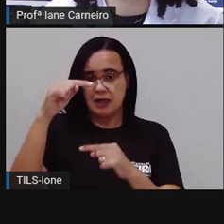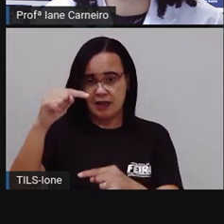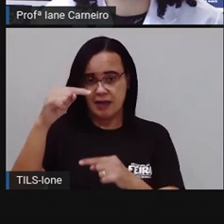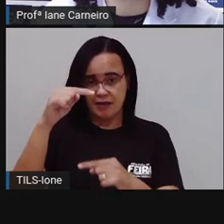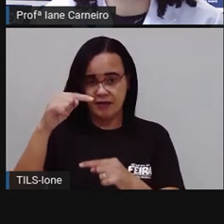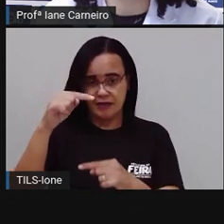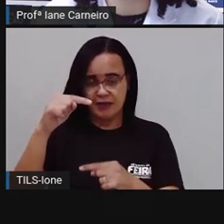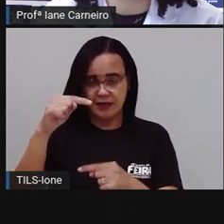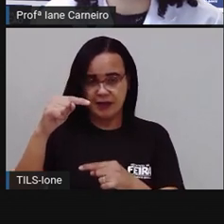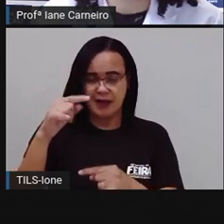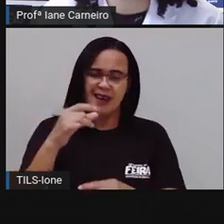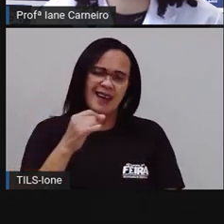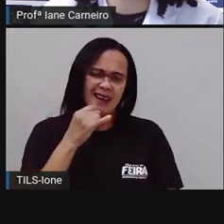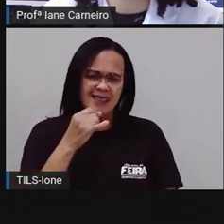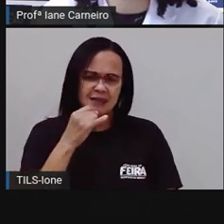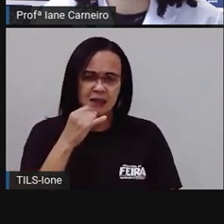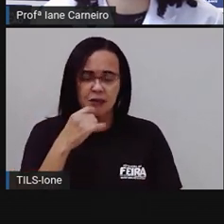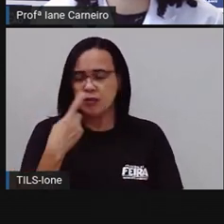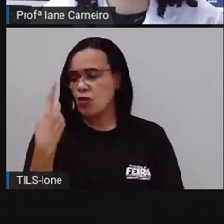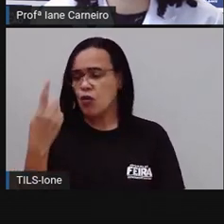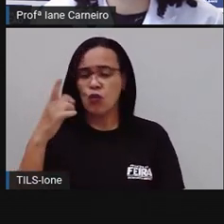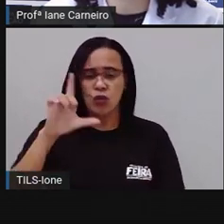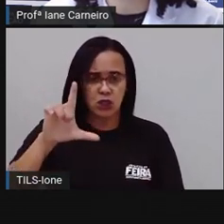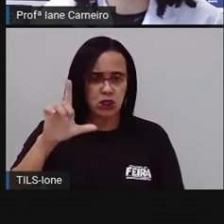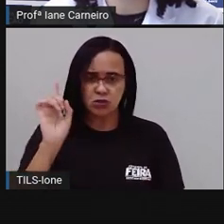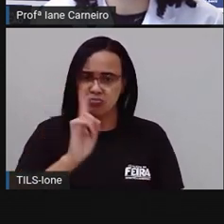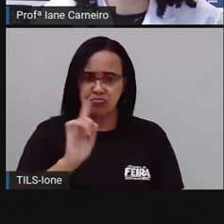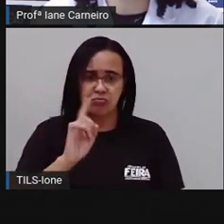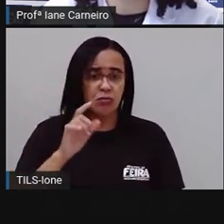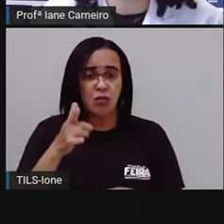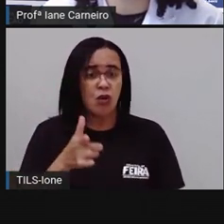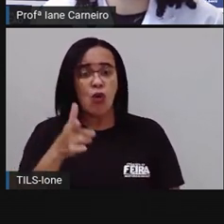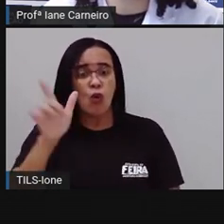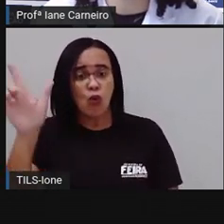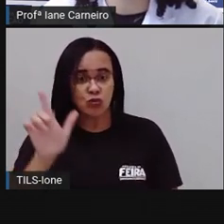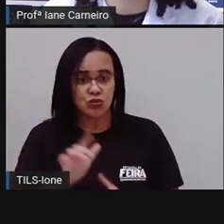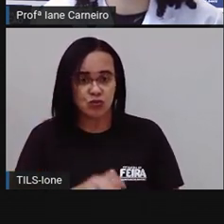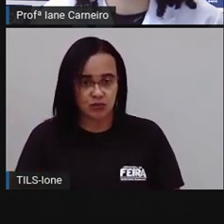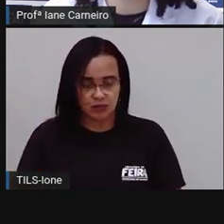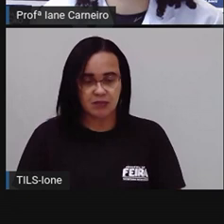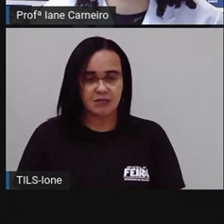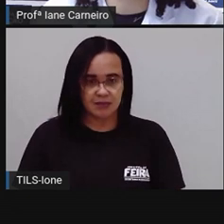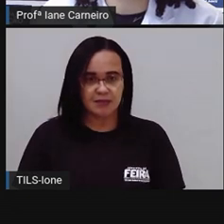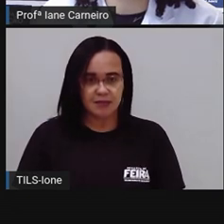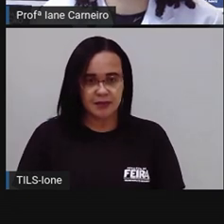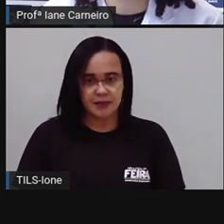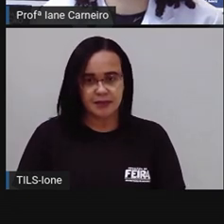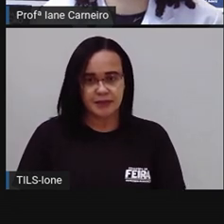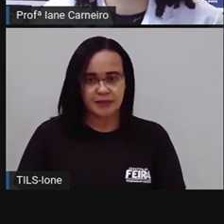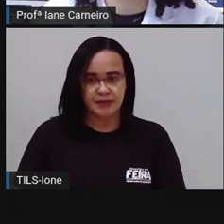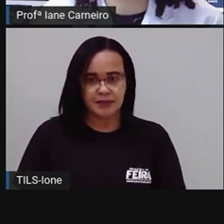A vai apagar. E vamos fazer de conta que ela não tem um litro, certo?